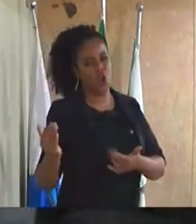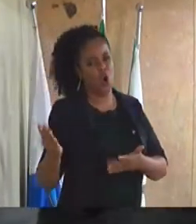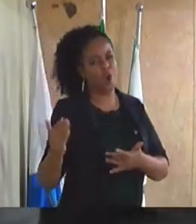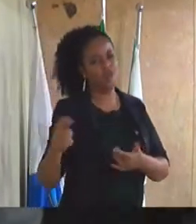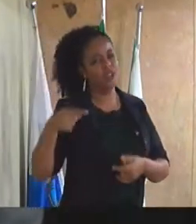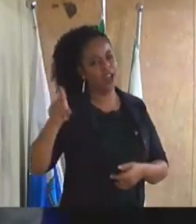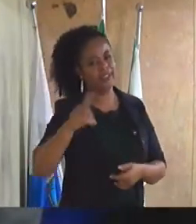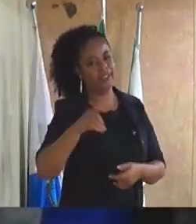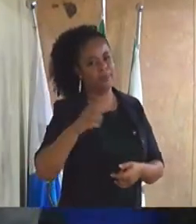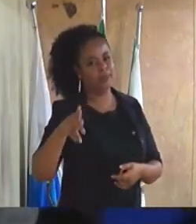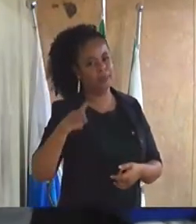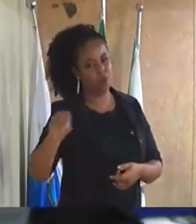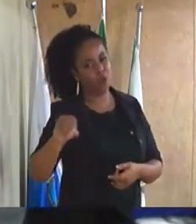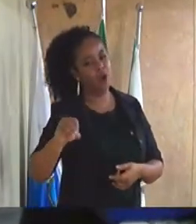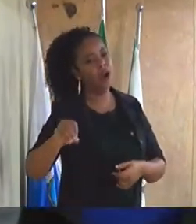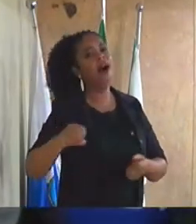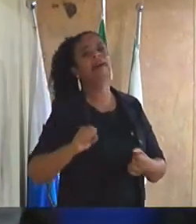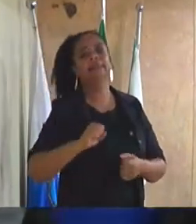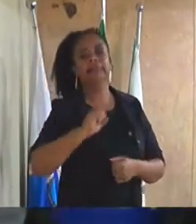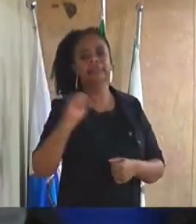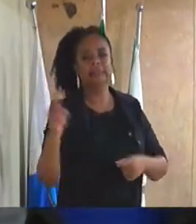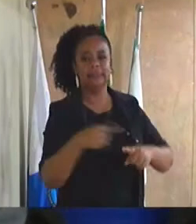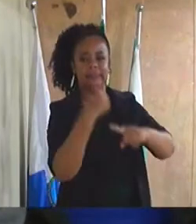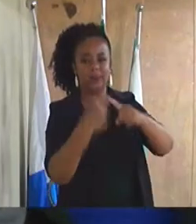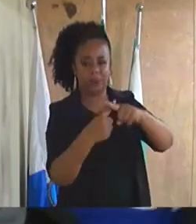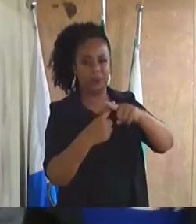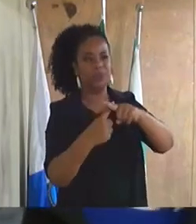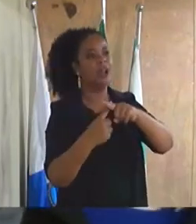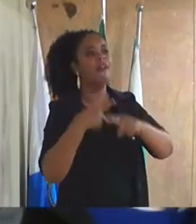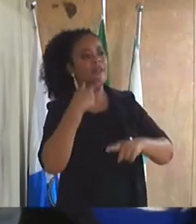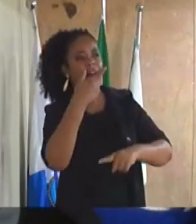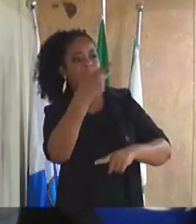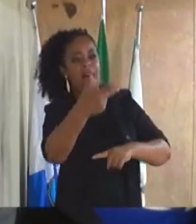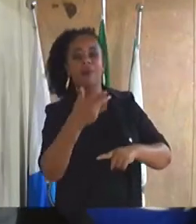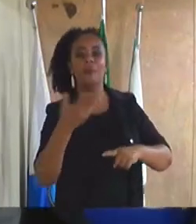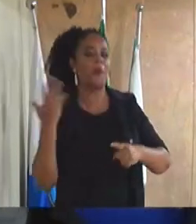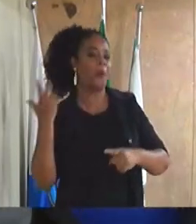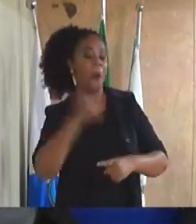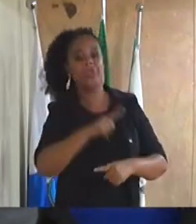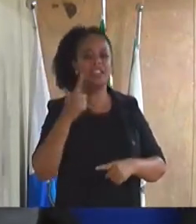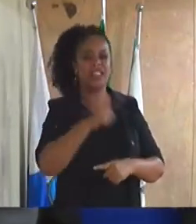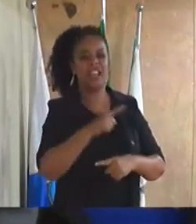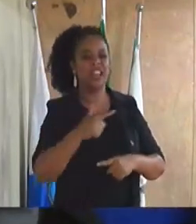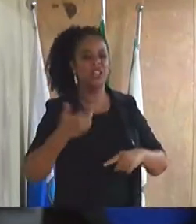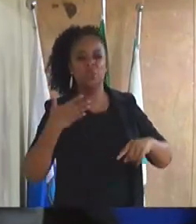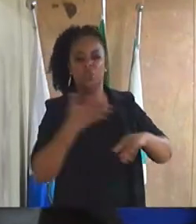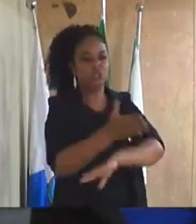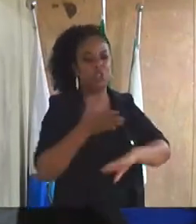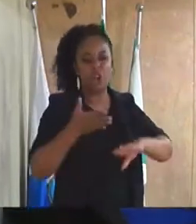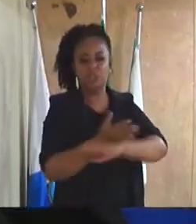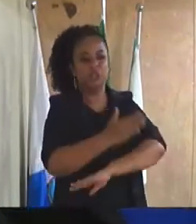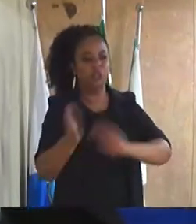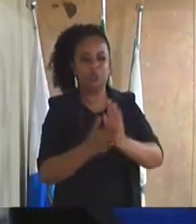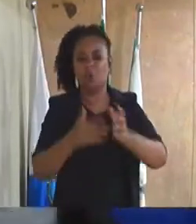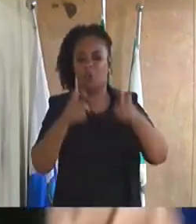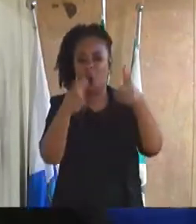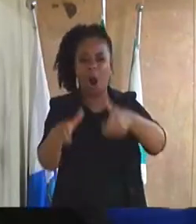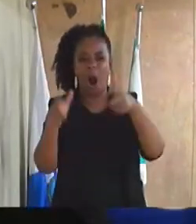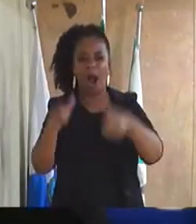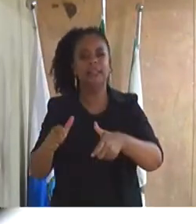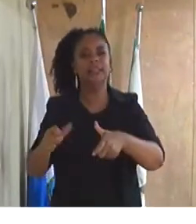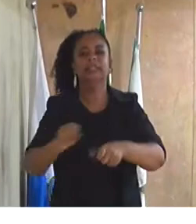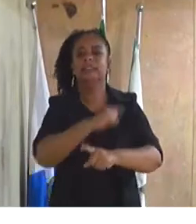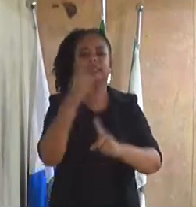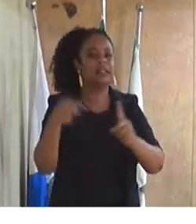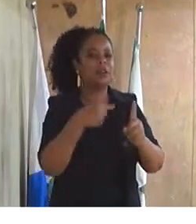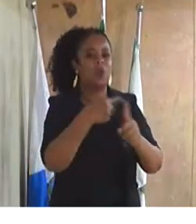Santa Cruz minha poliçada vão cair para dentro desses caras aí Santa Cruz Parque Eldorado é